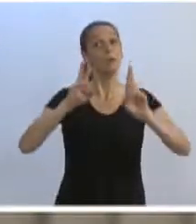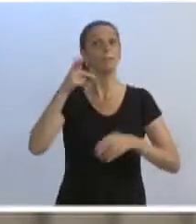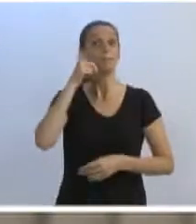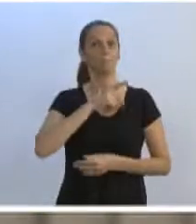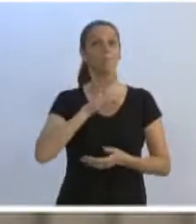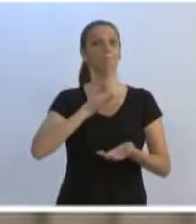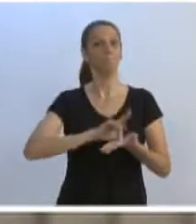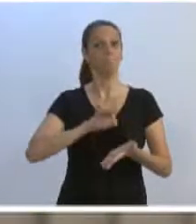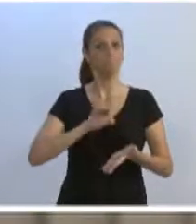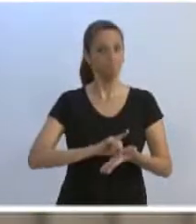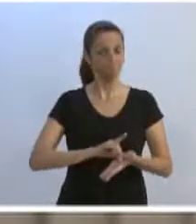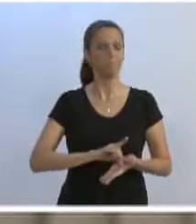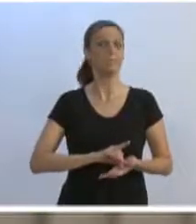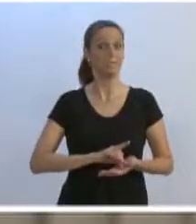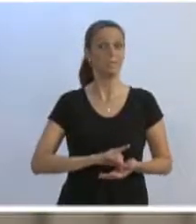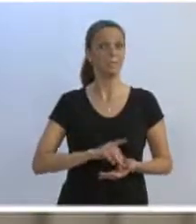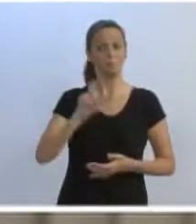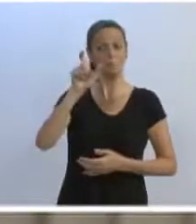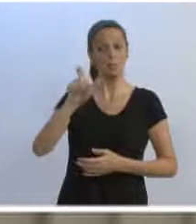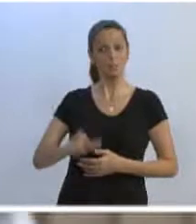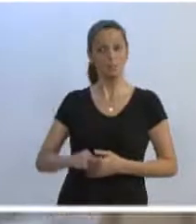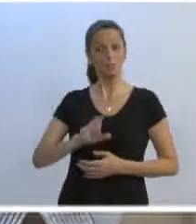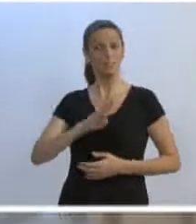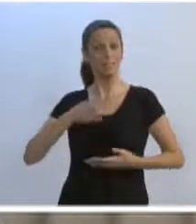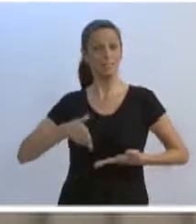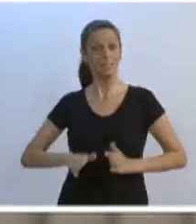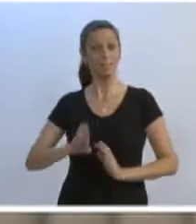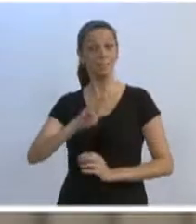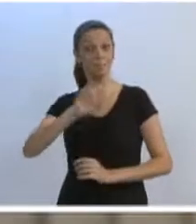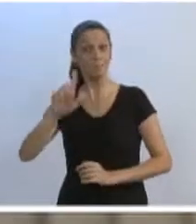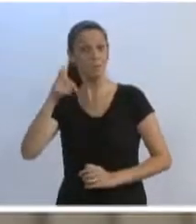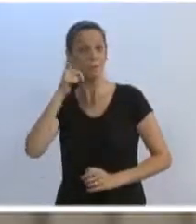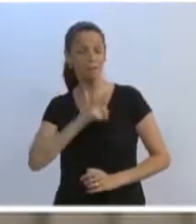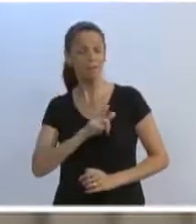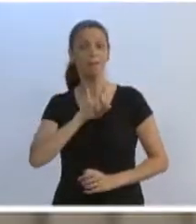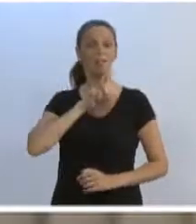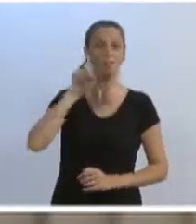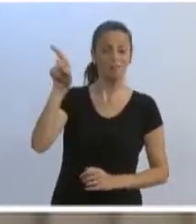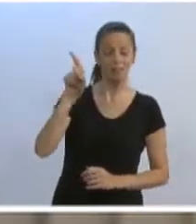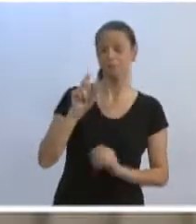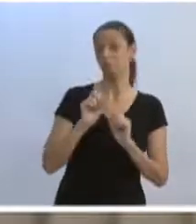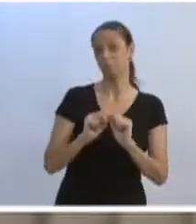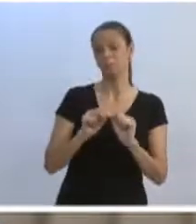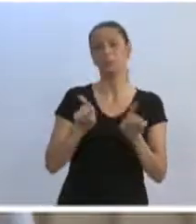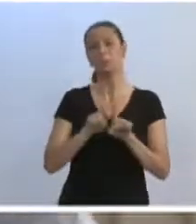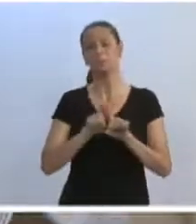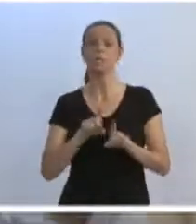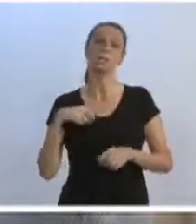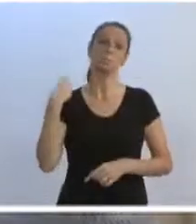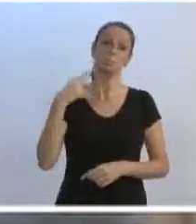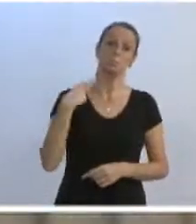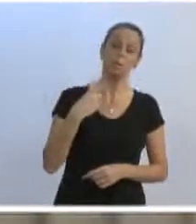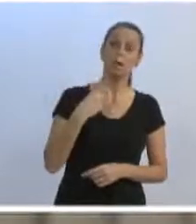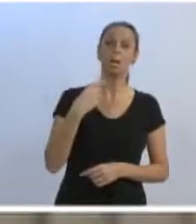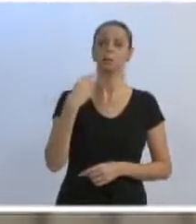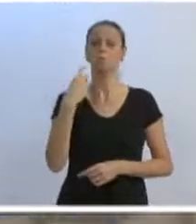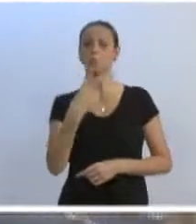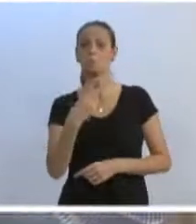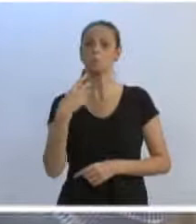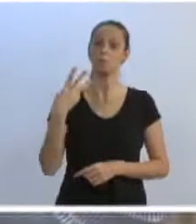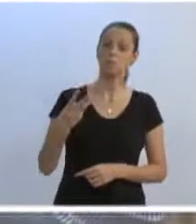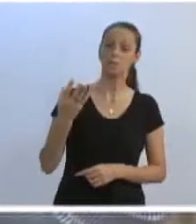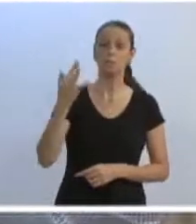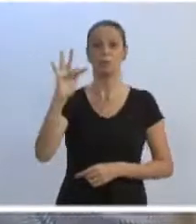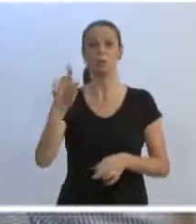governador, como um senador, os dois deputados federais, é, presidente? Dois ou três deputados federais, e os três ou quatro